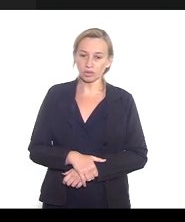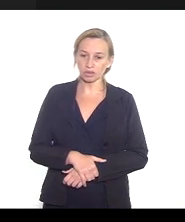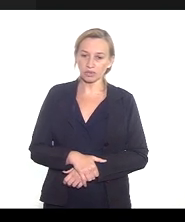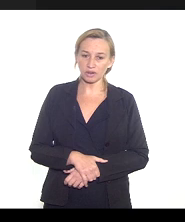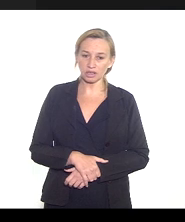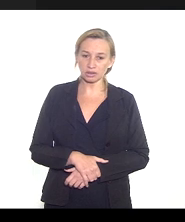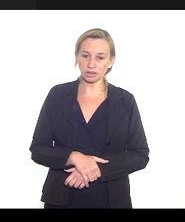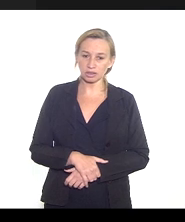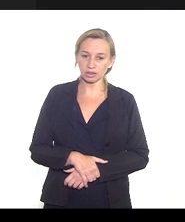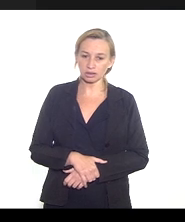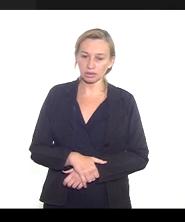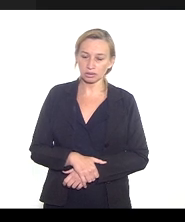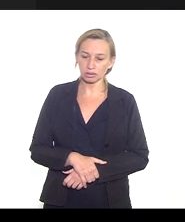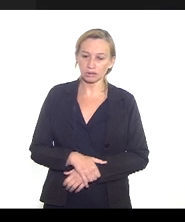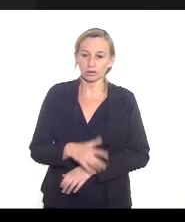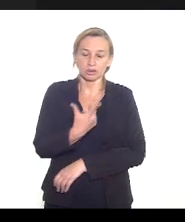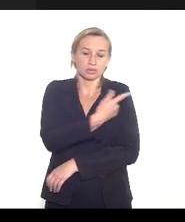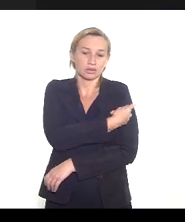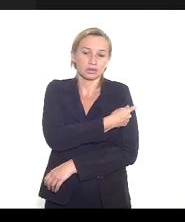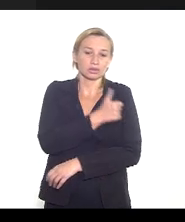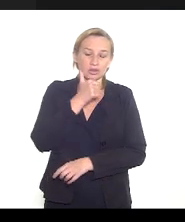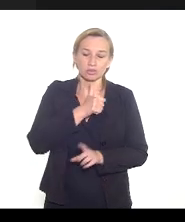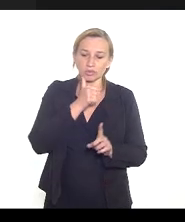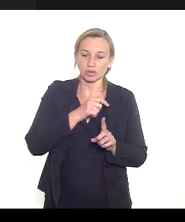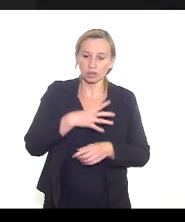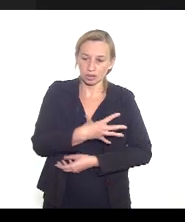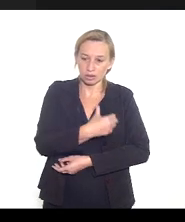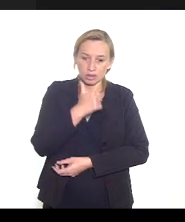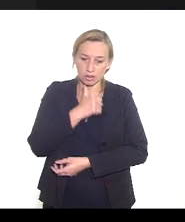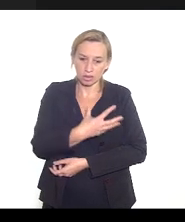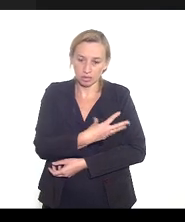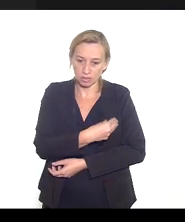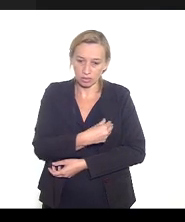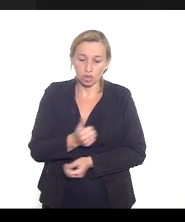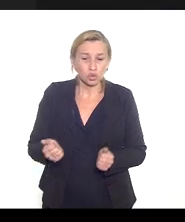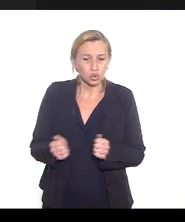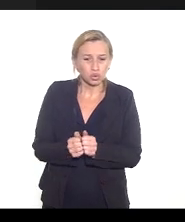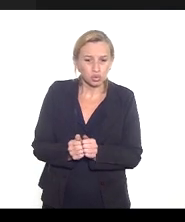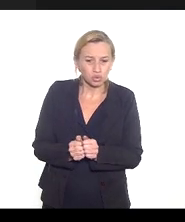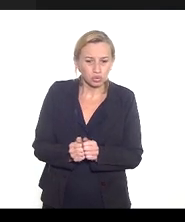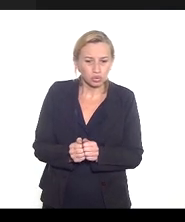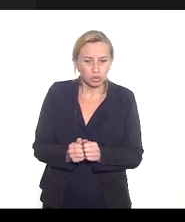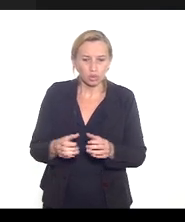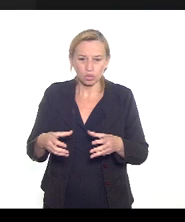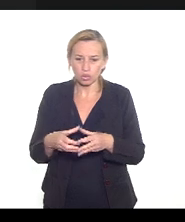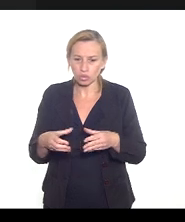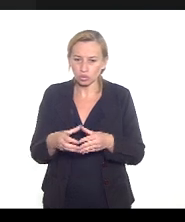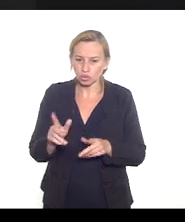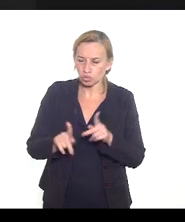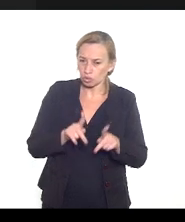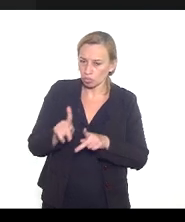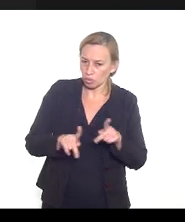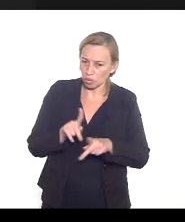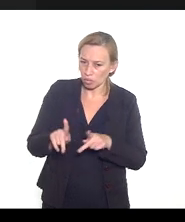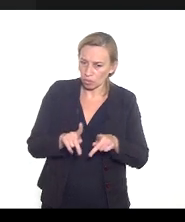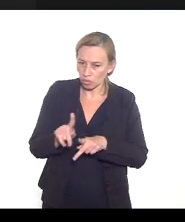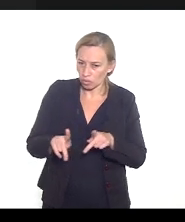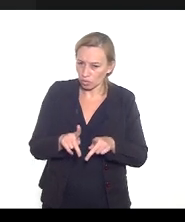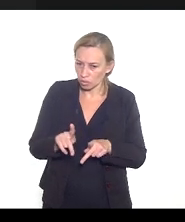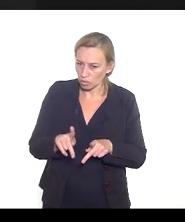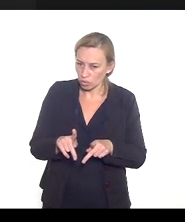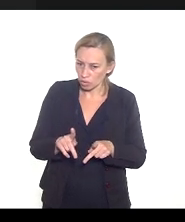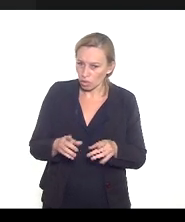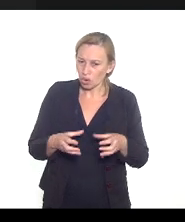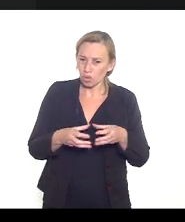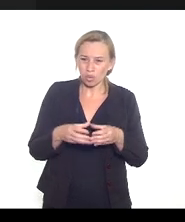a vacinação das lactantes seria no calendário regular junto ao conjunto da população da será considerado um